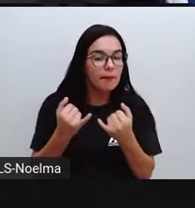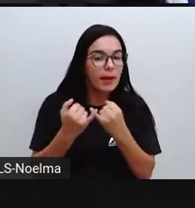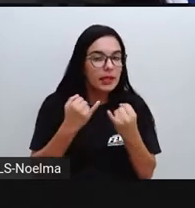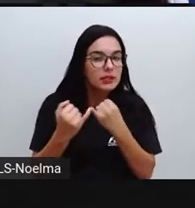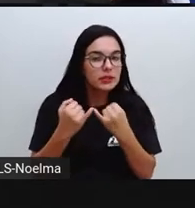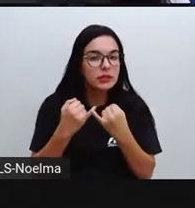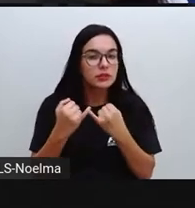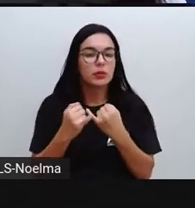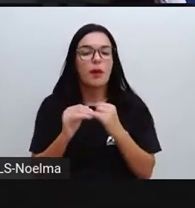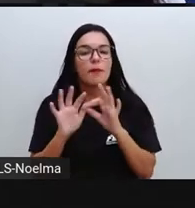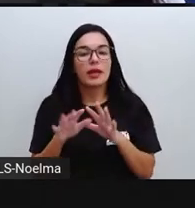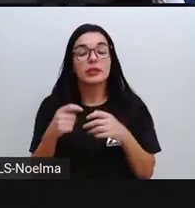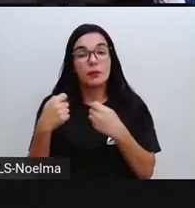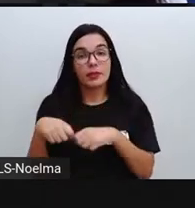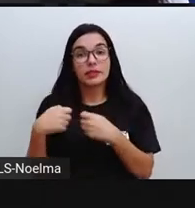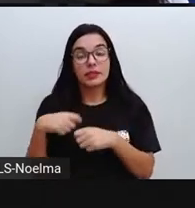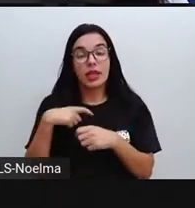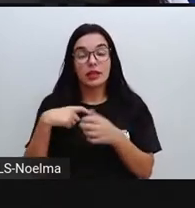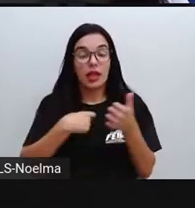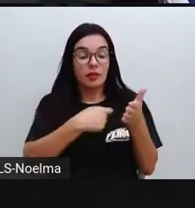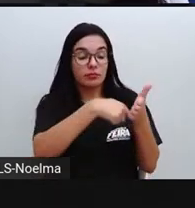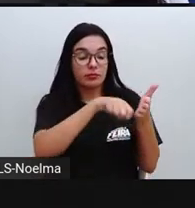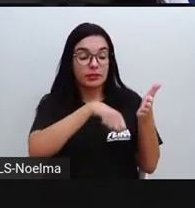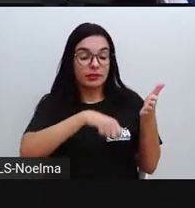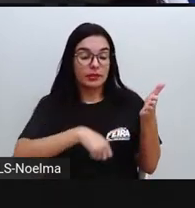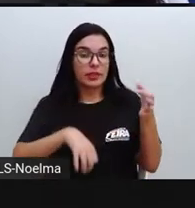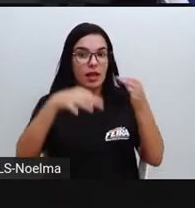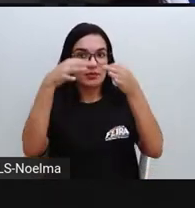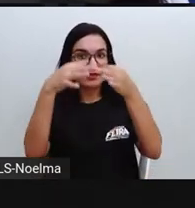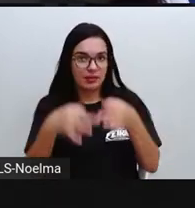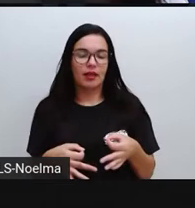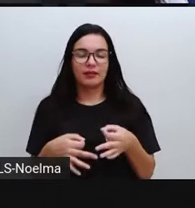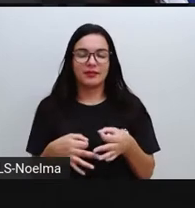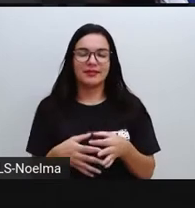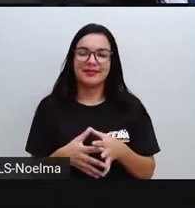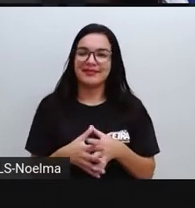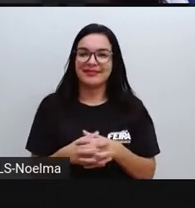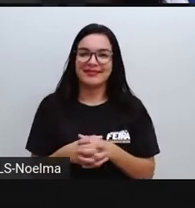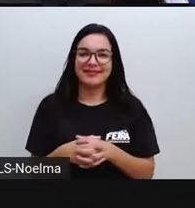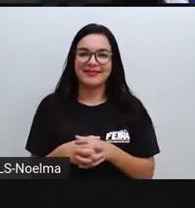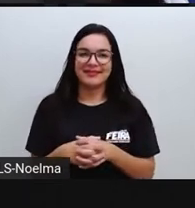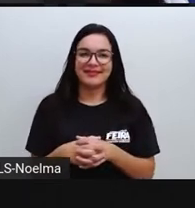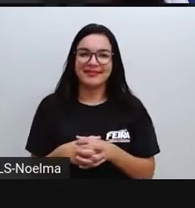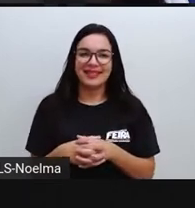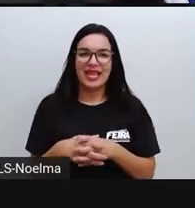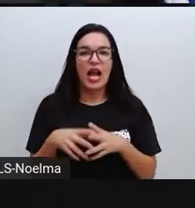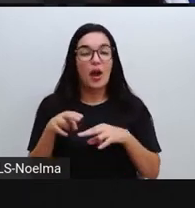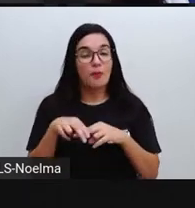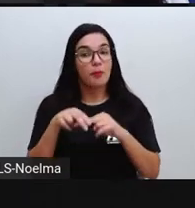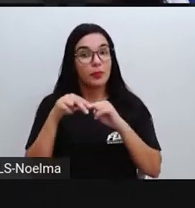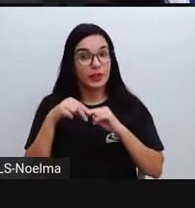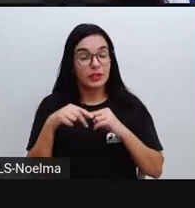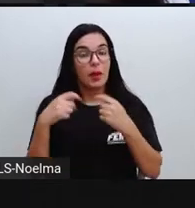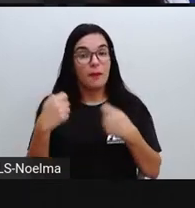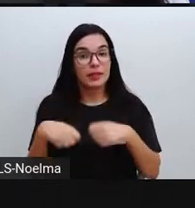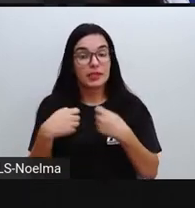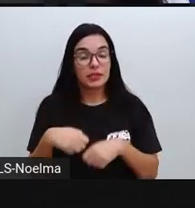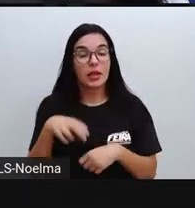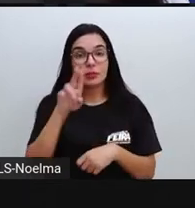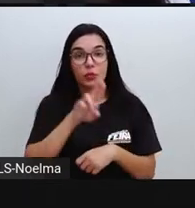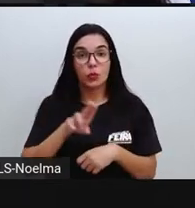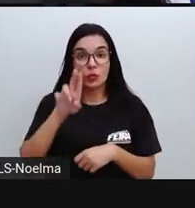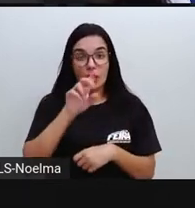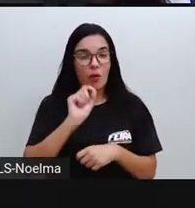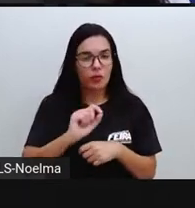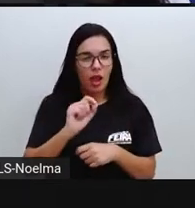escrita, né? E, sendo que a outra ficaria errada aí dentro deste contexto. Por isso que a gente tem que utilizar, além de